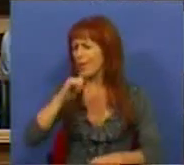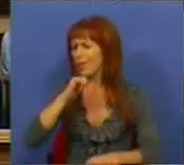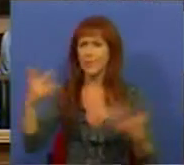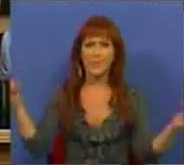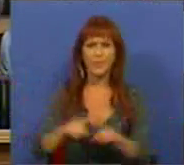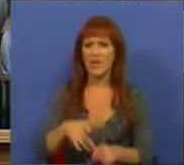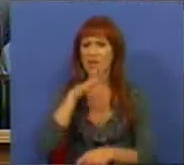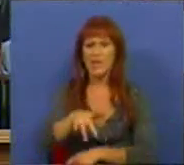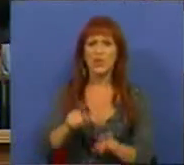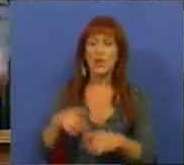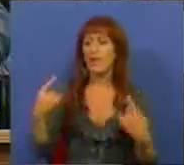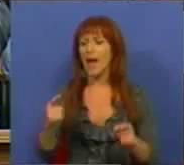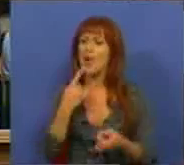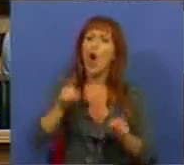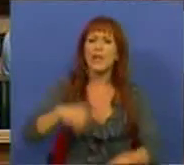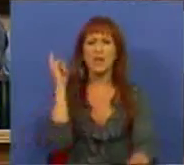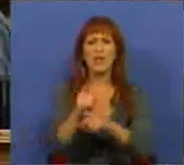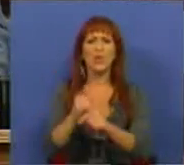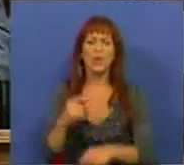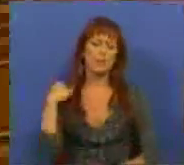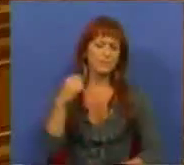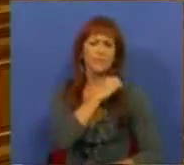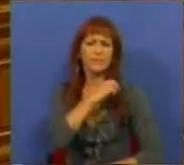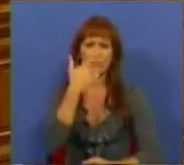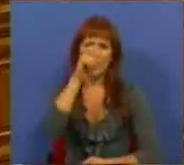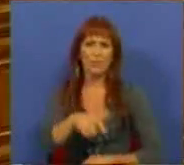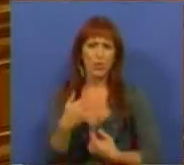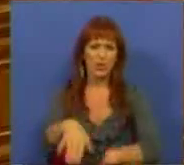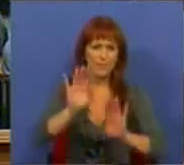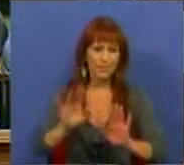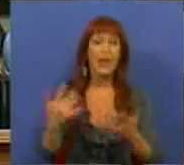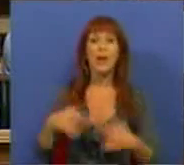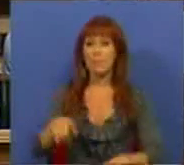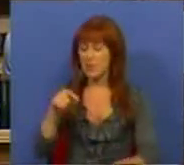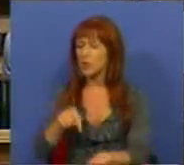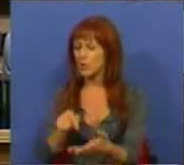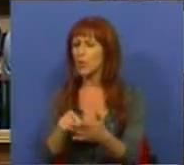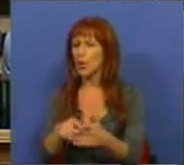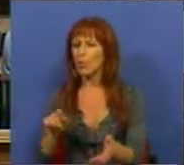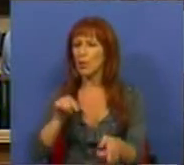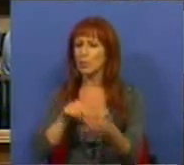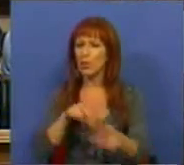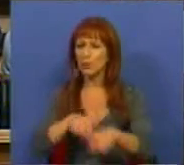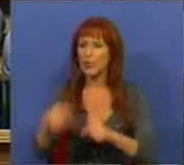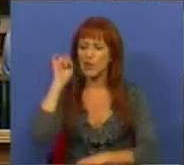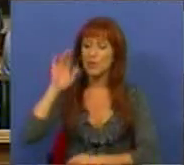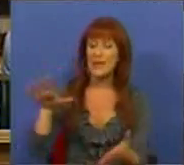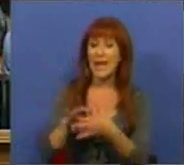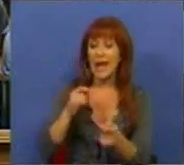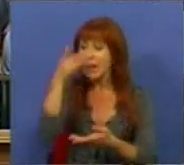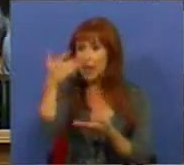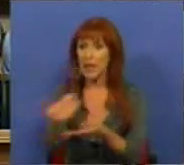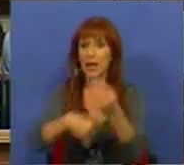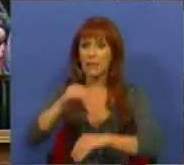levantada de que se estava a voltar as costas ao povo. Mas eu retenho este ponto político fundamental acerca do